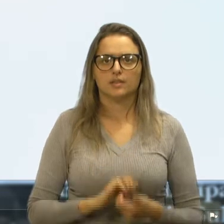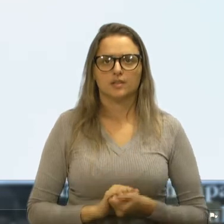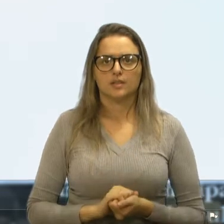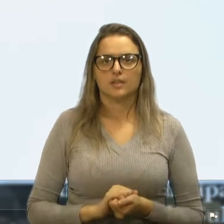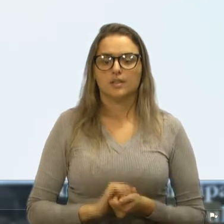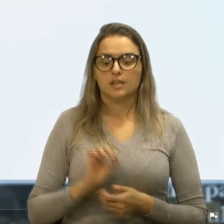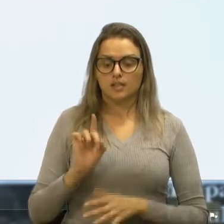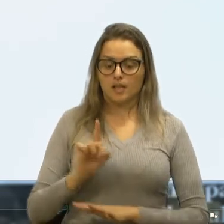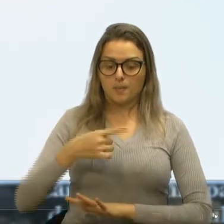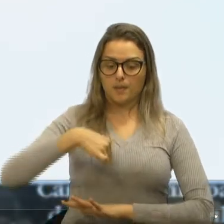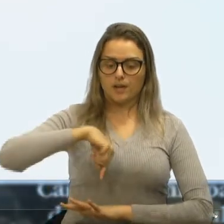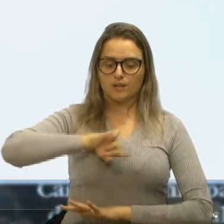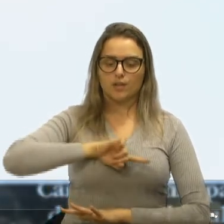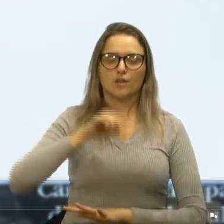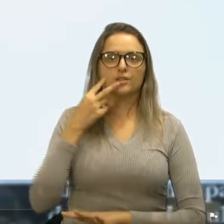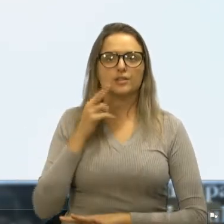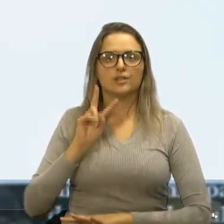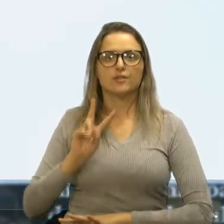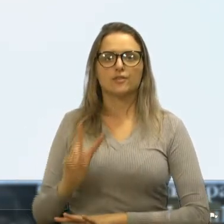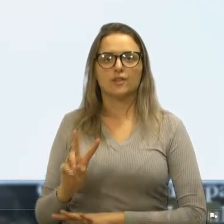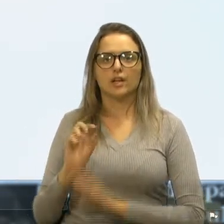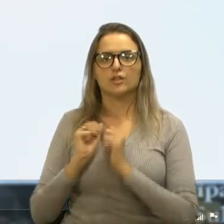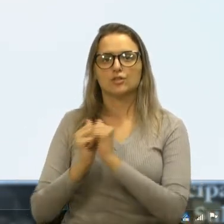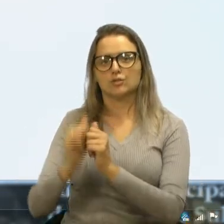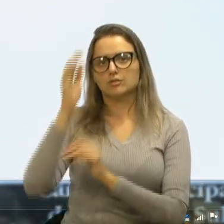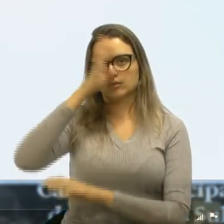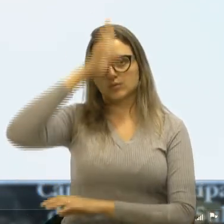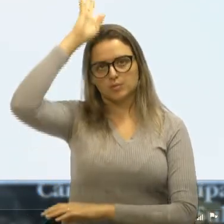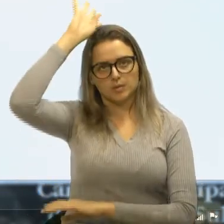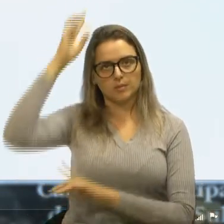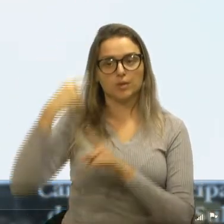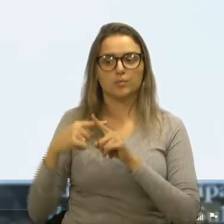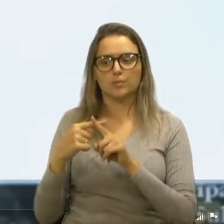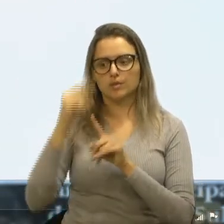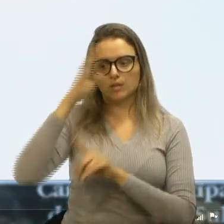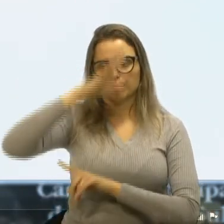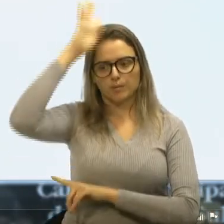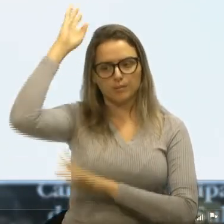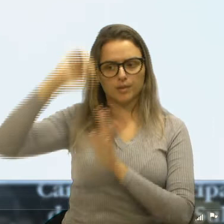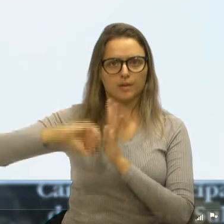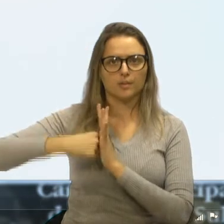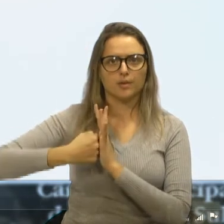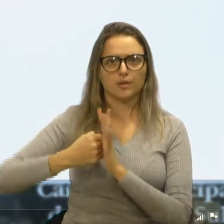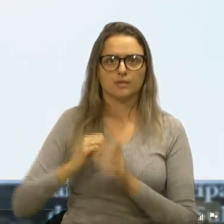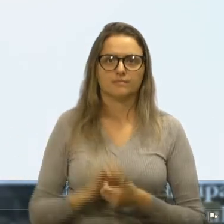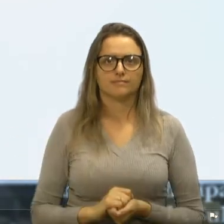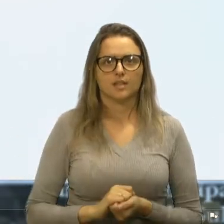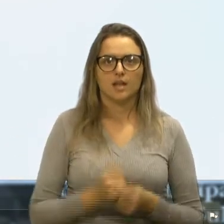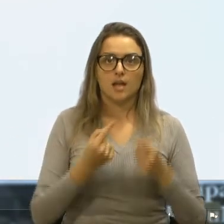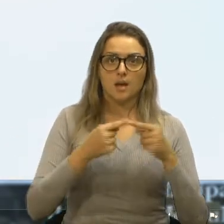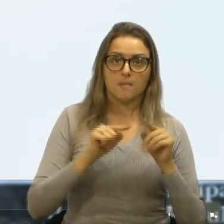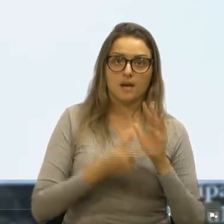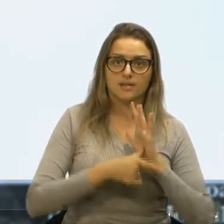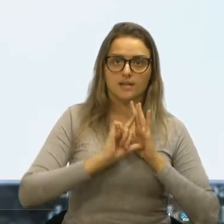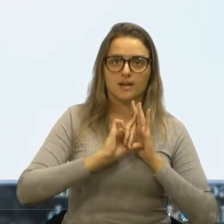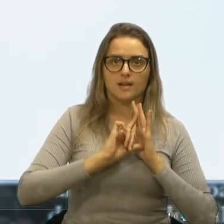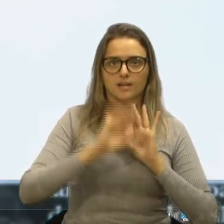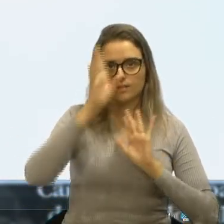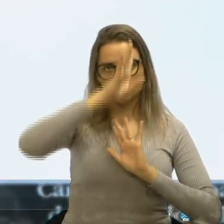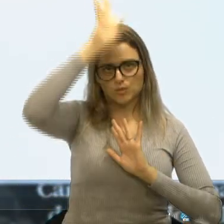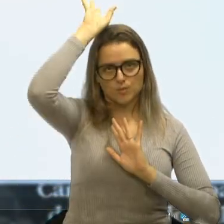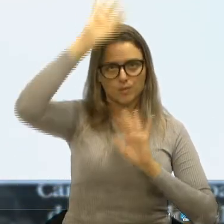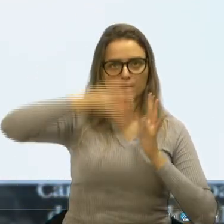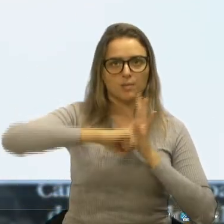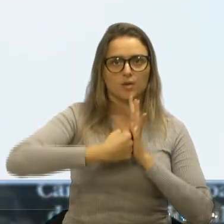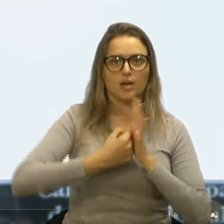nós verificar junto aos bombeiros. Mas antes da interdição dos bombeiros, o município